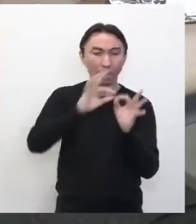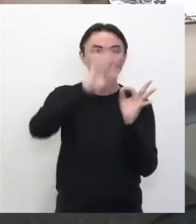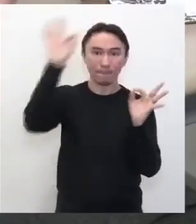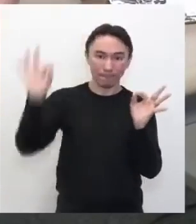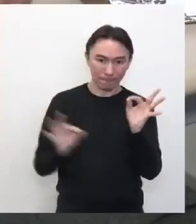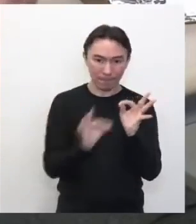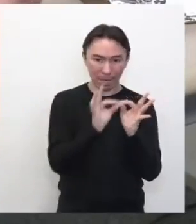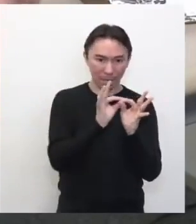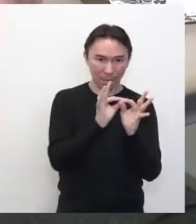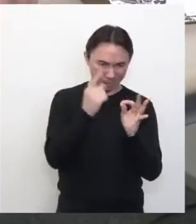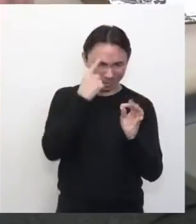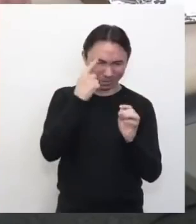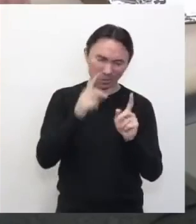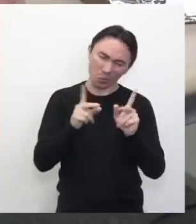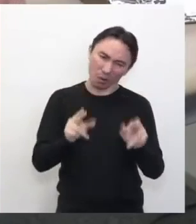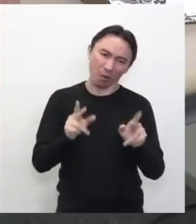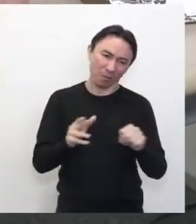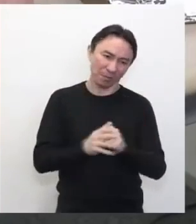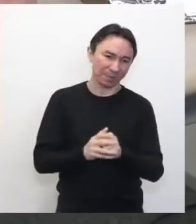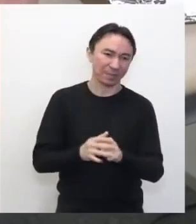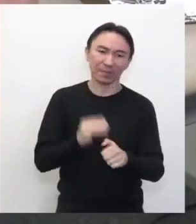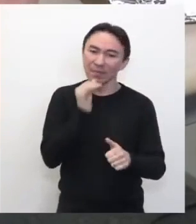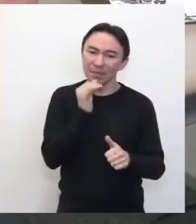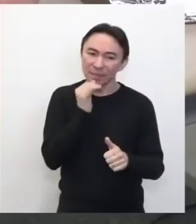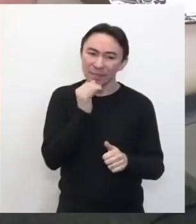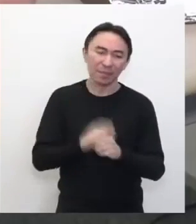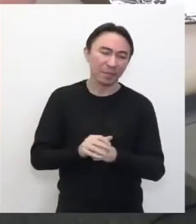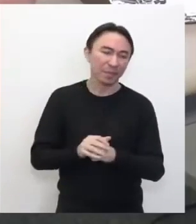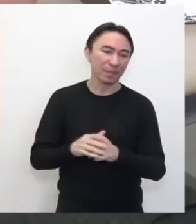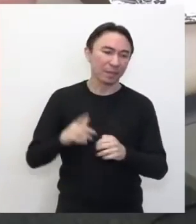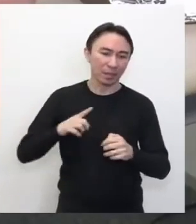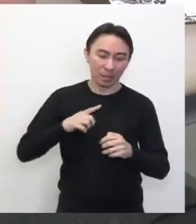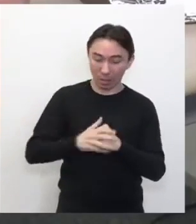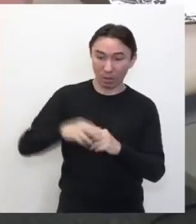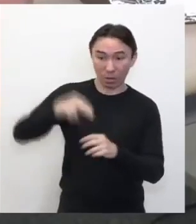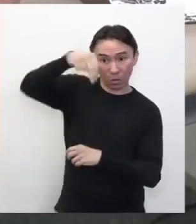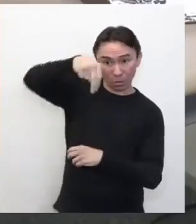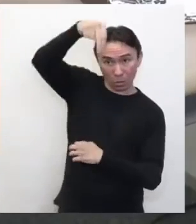tenho aqui, ó. Eu vou só simples. Colo aqui a minha face norte.